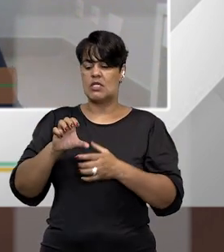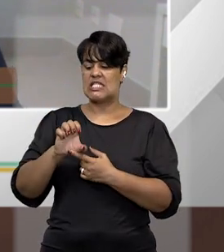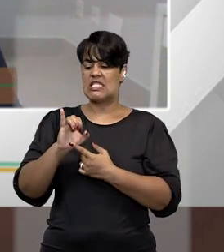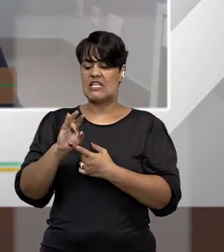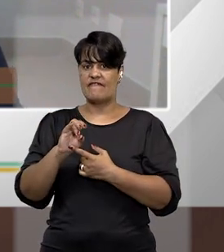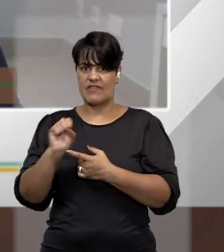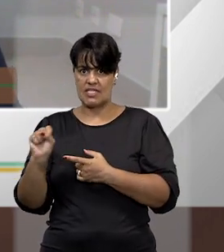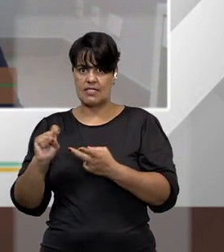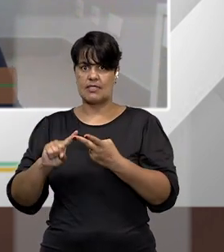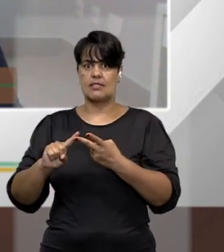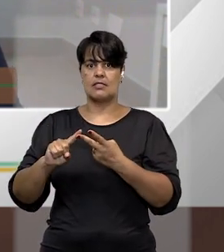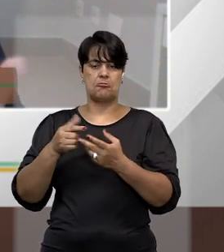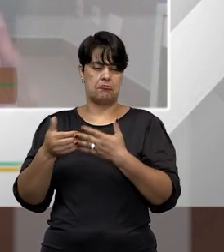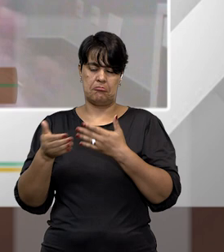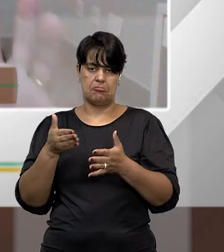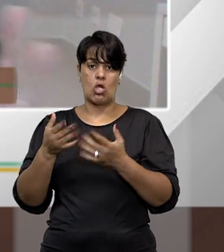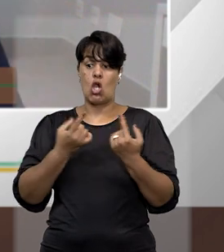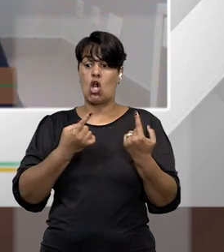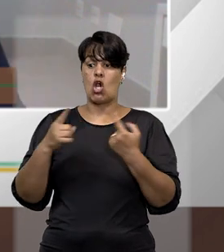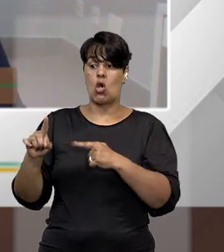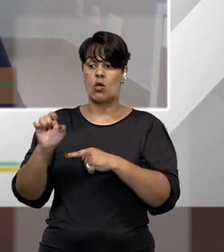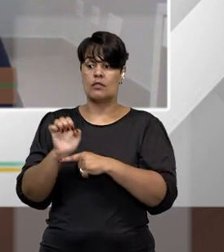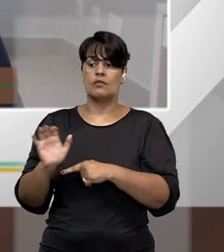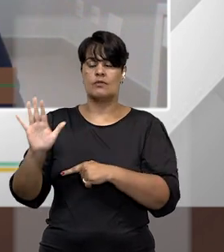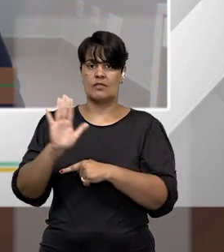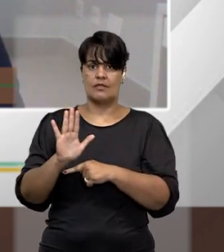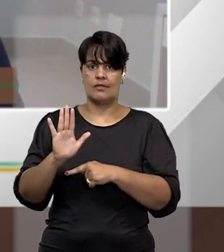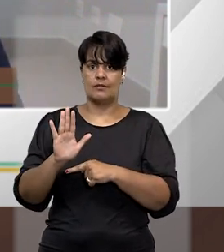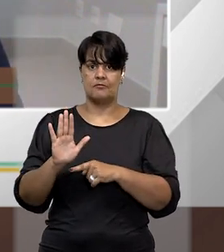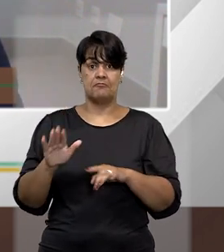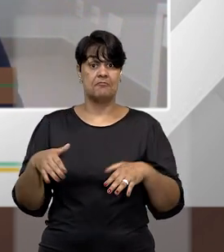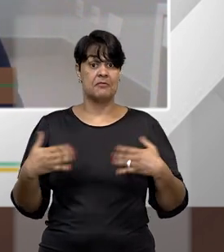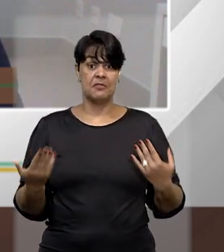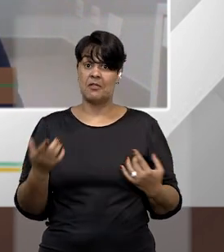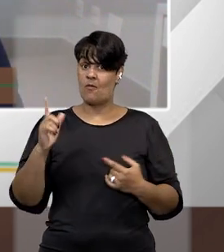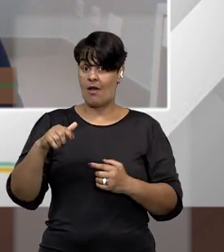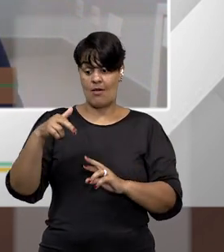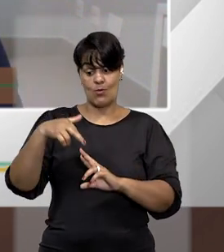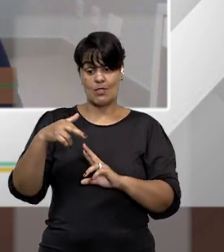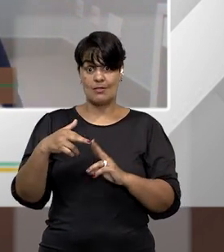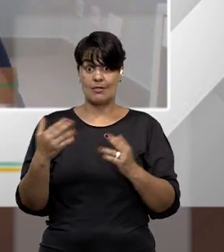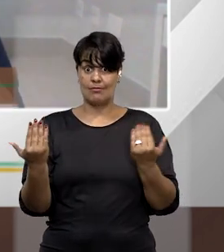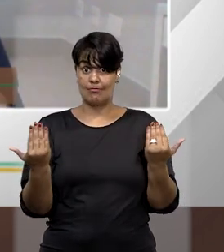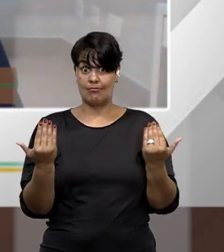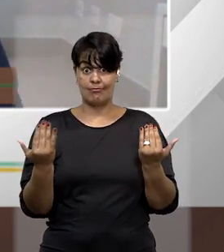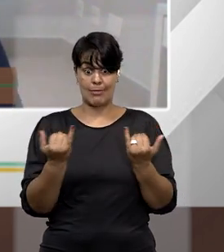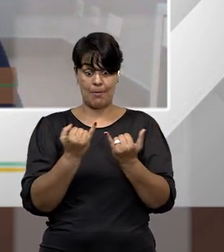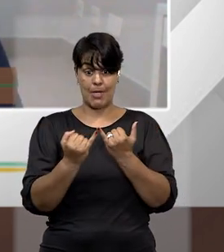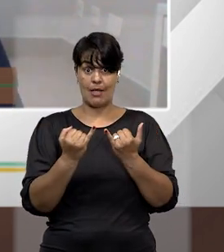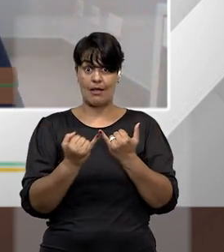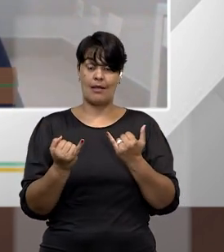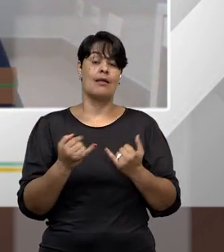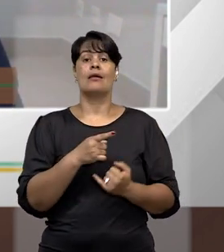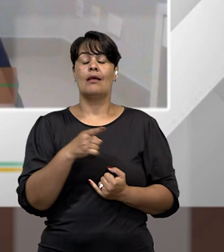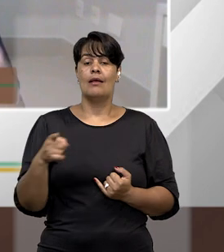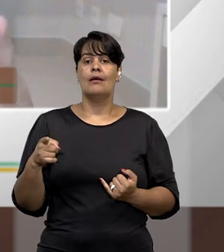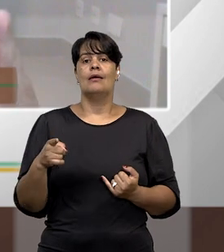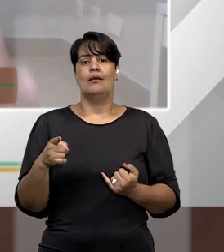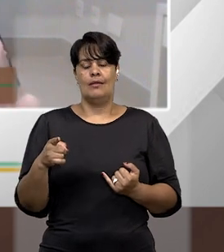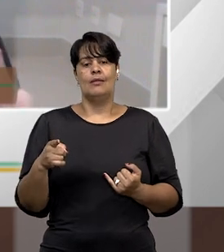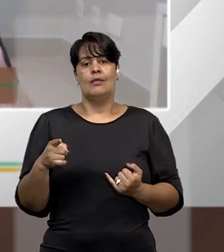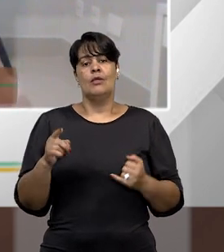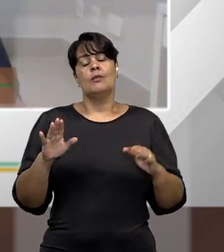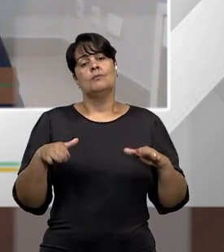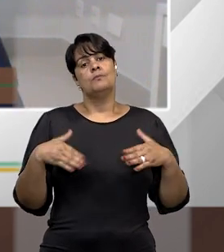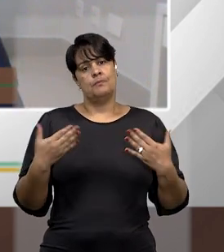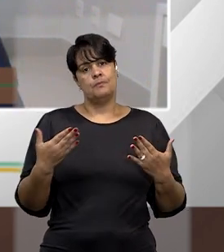democrático. Por um inciso muito próximo, o constituinte brasileiro dedicou ao legislador ordinário que fosse dado a